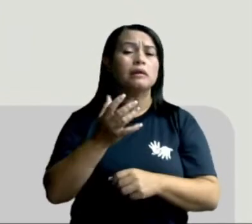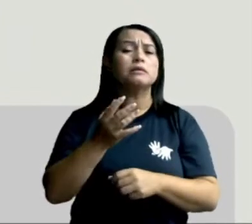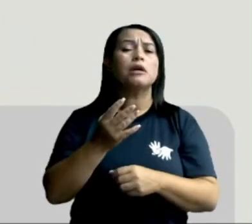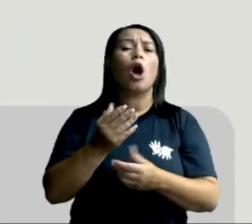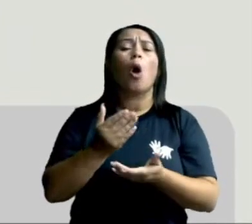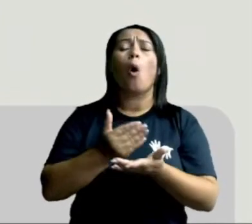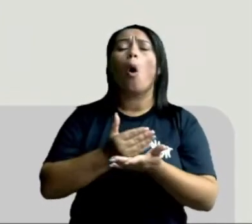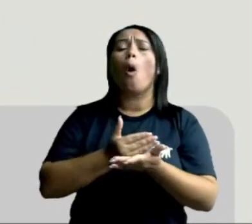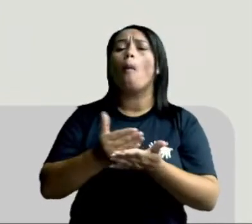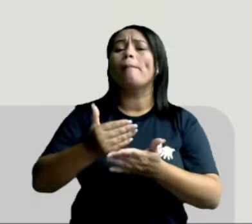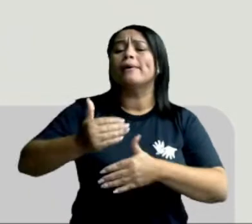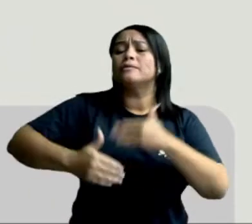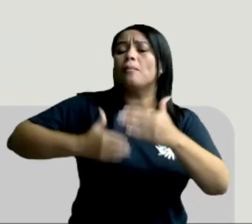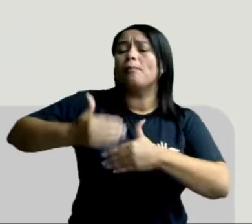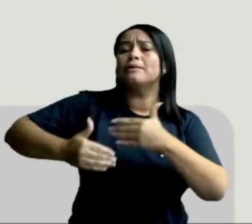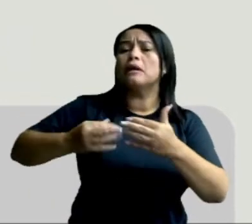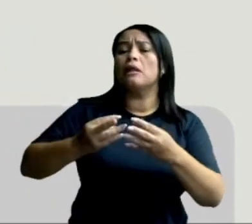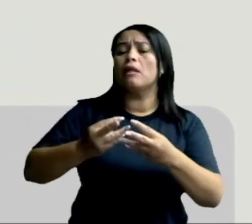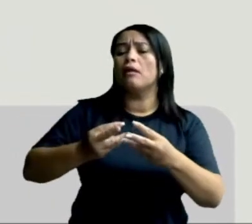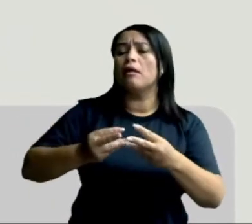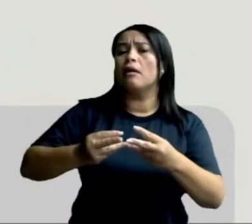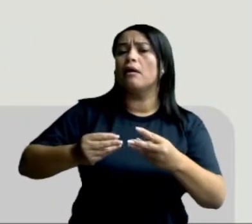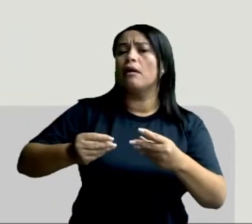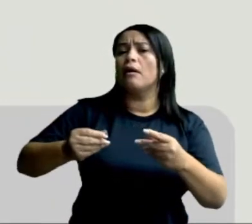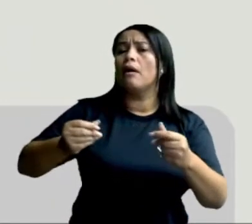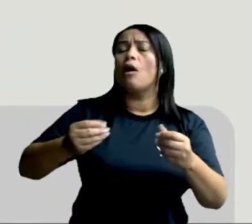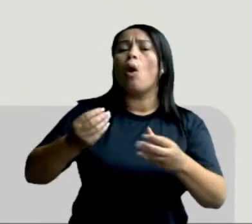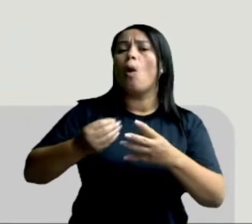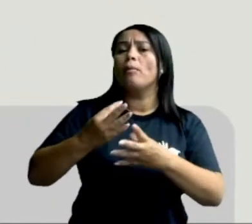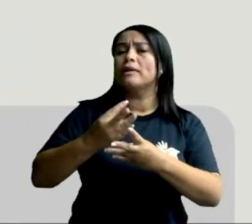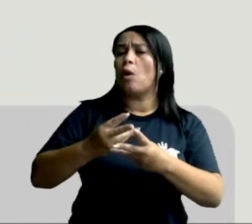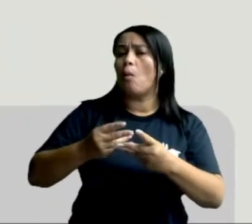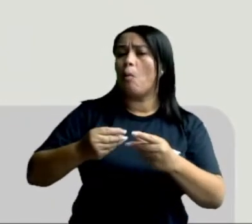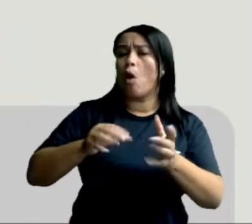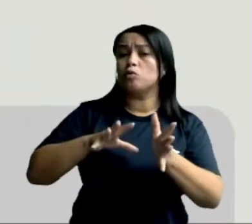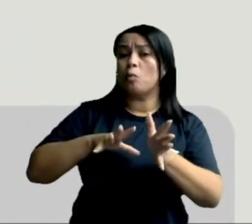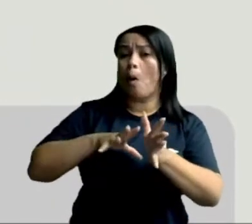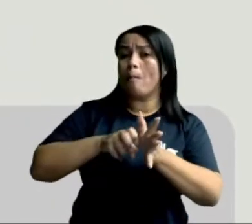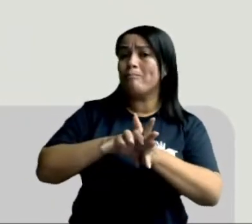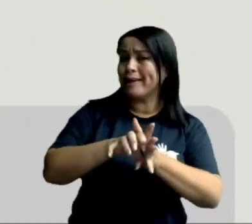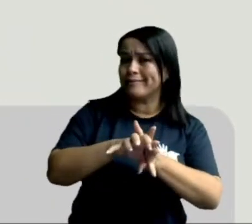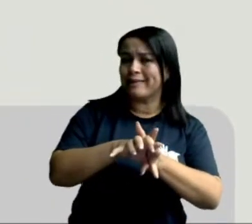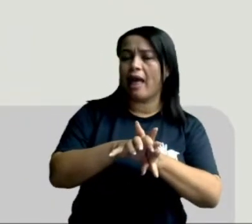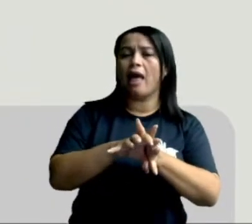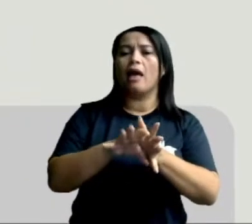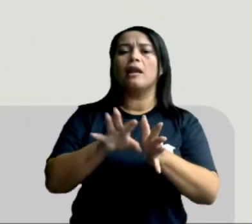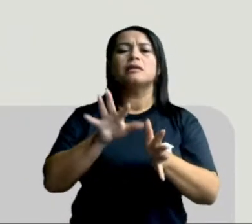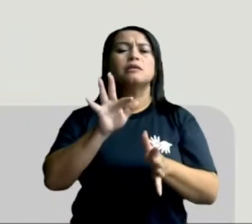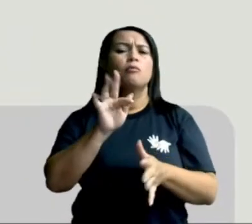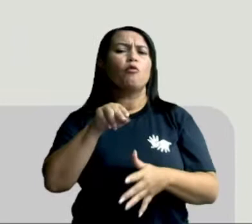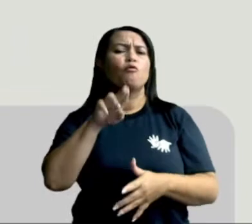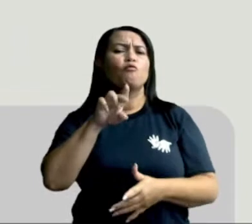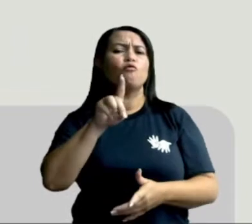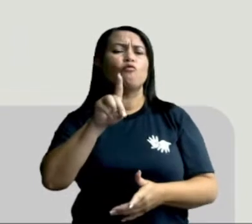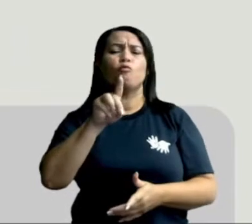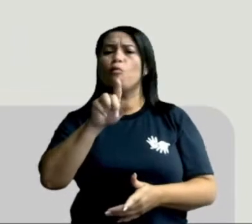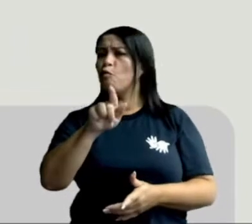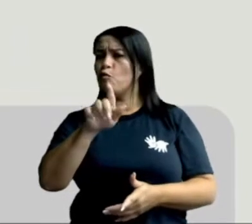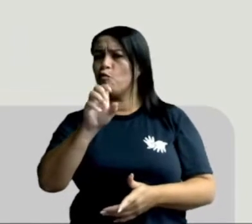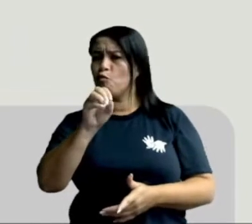Nesse processo de decomposição, ele não pode ser decomposto por bactérias e fungos, como aconteceria